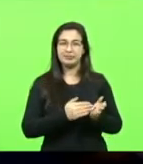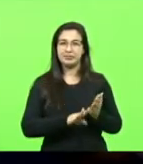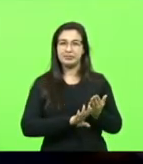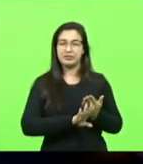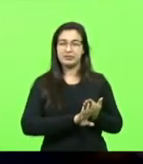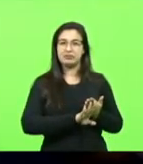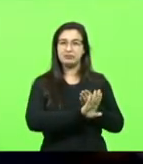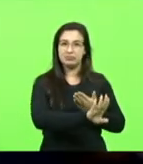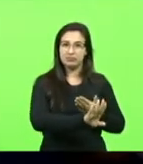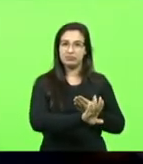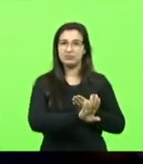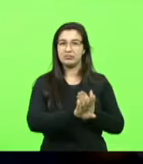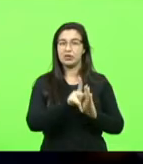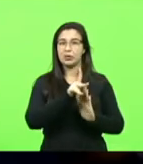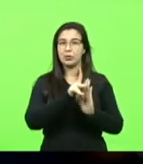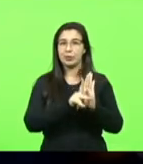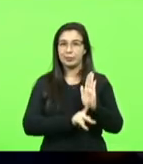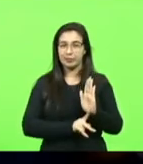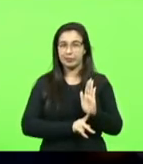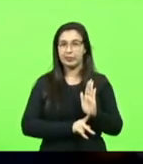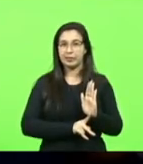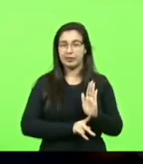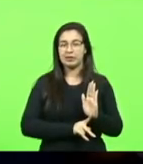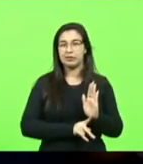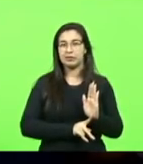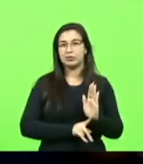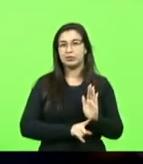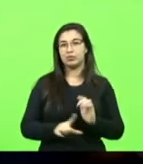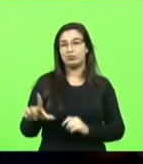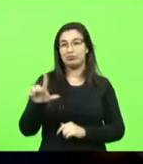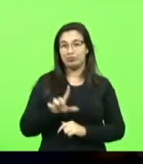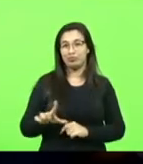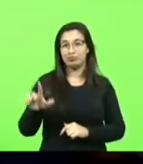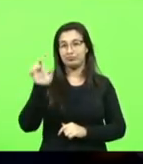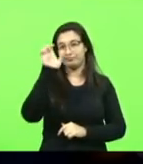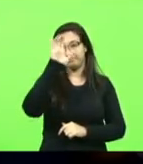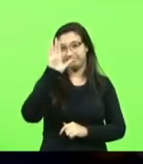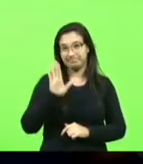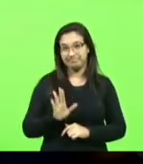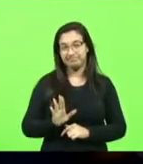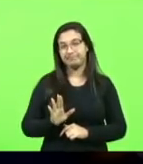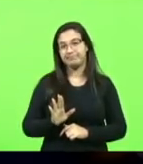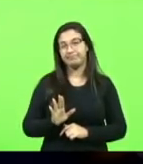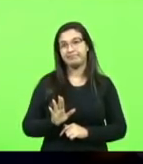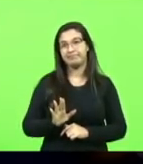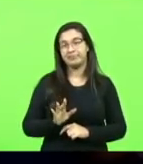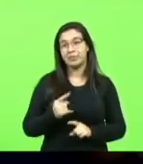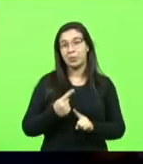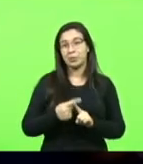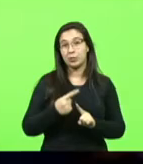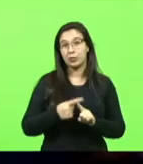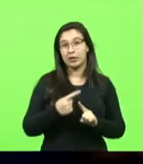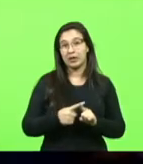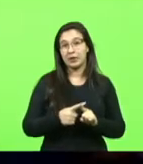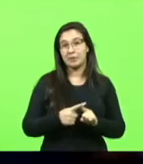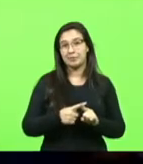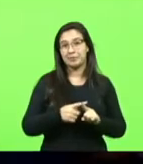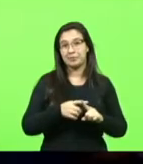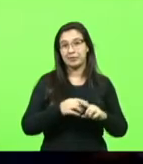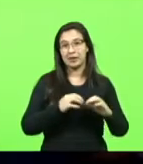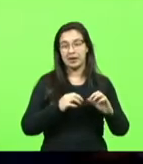nacional em razão de as nossas ferrovias não terem sido